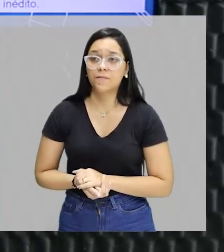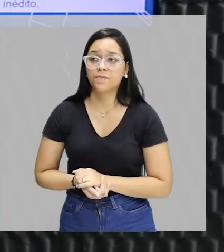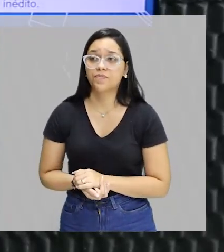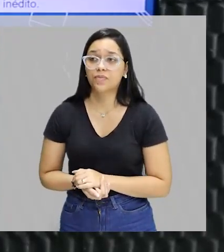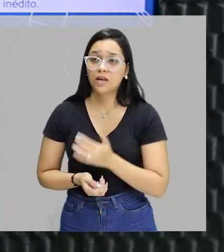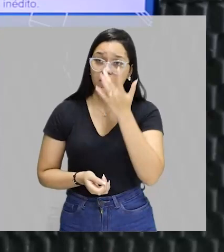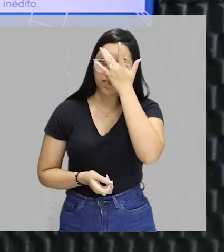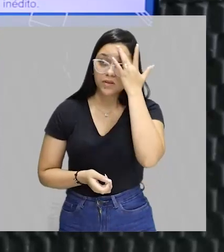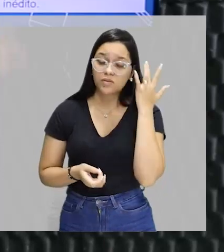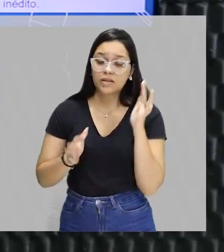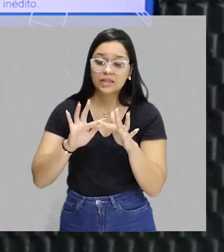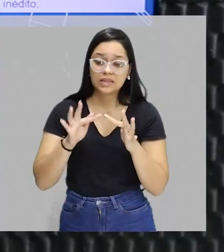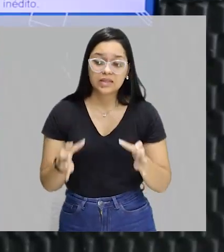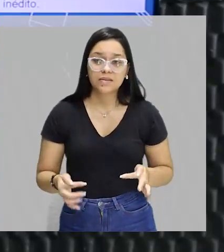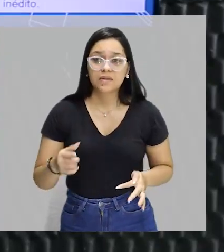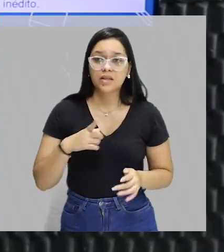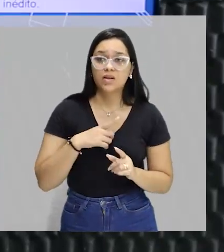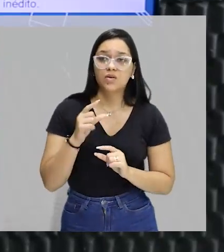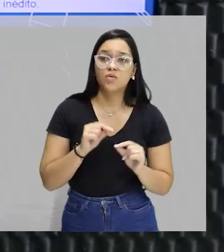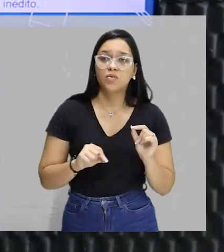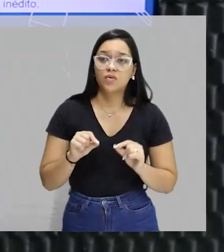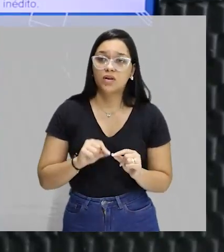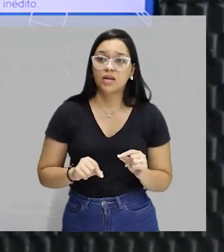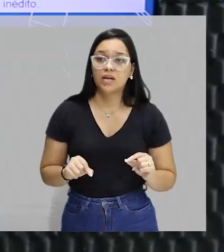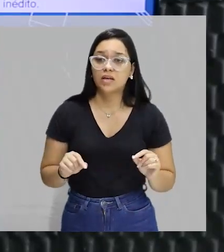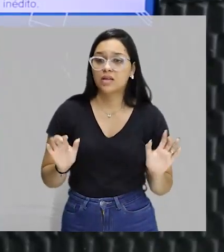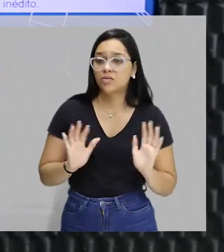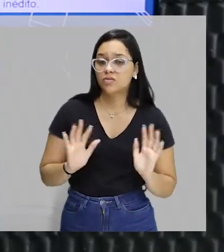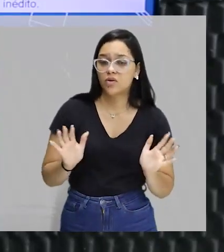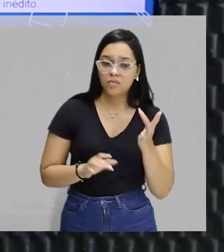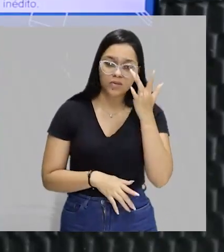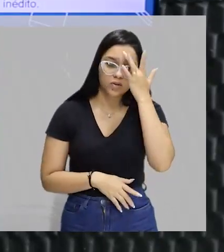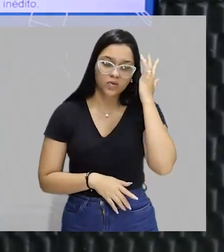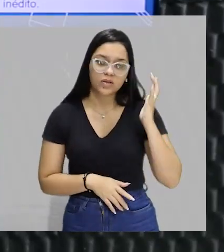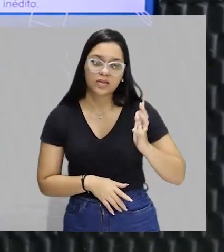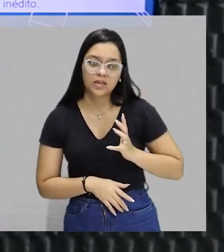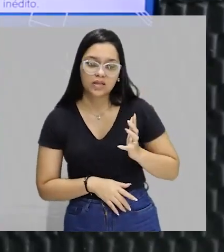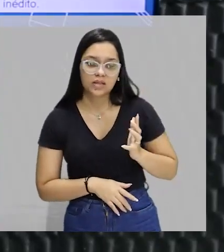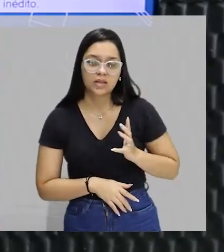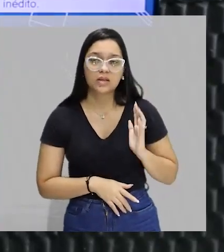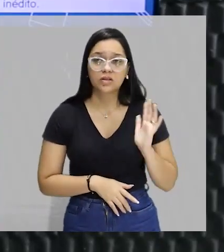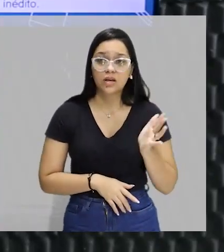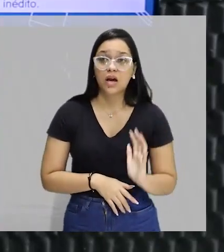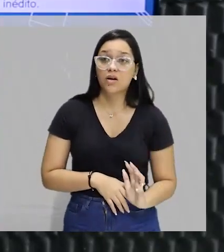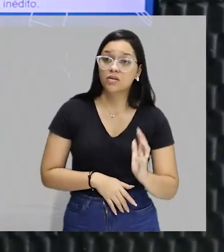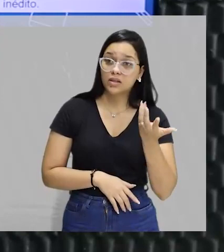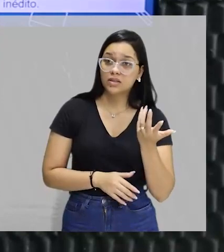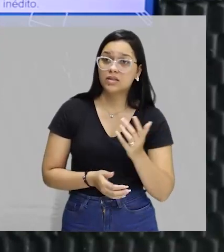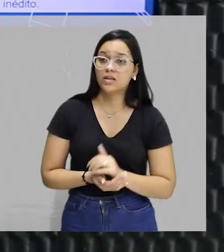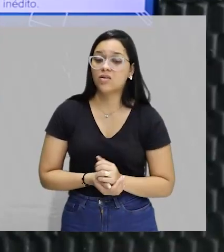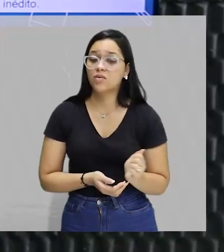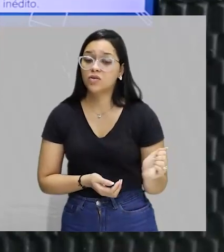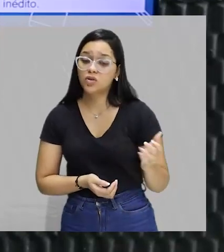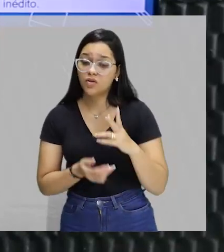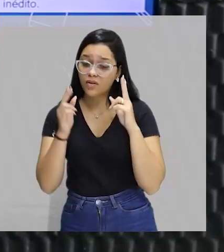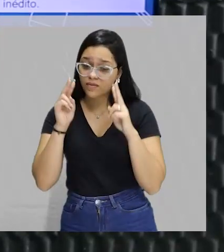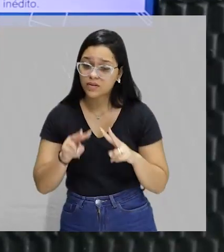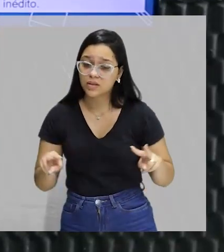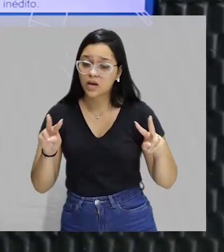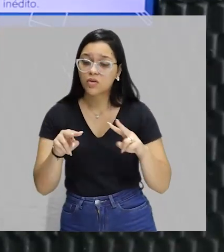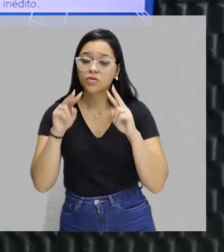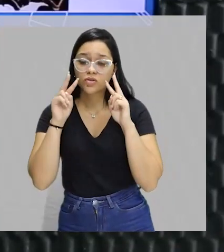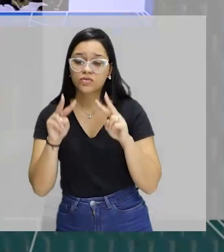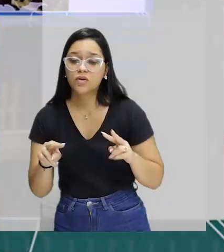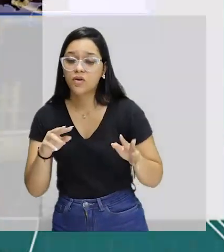as pessoas simples passam a ser os protagonistas e não pessoas ricas, como até então acontecia. Pois é, uma nova visão de ver